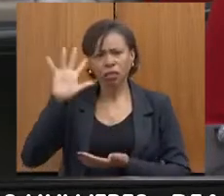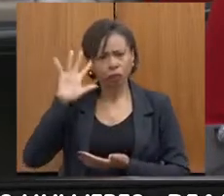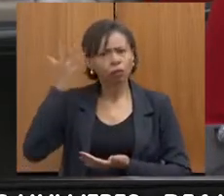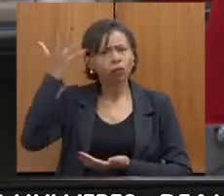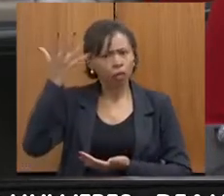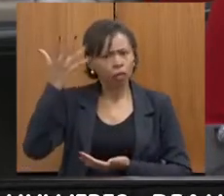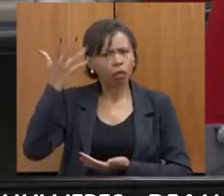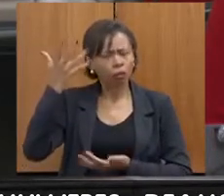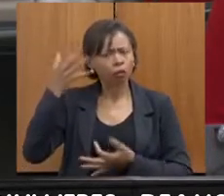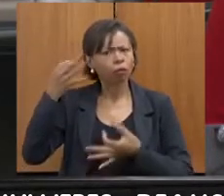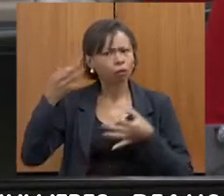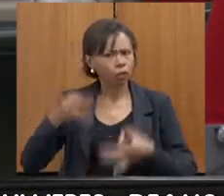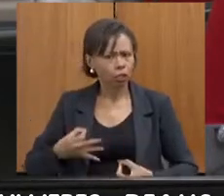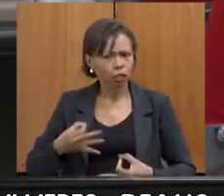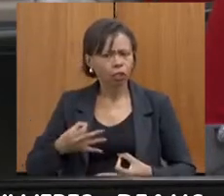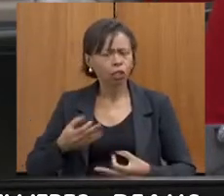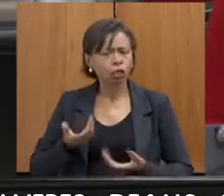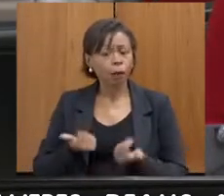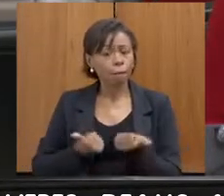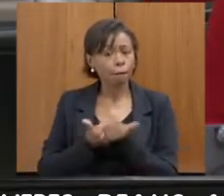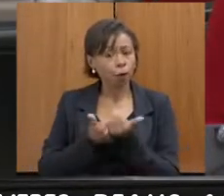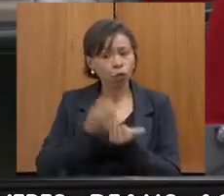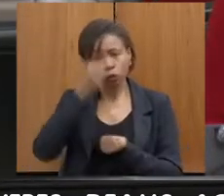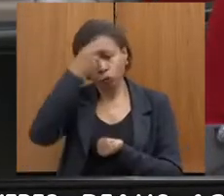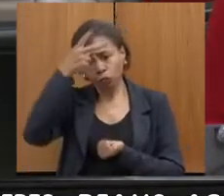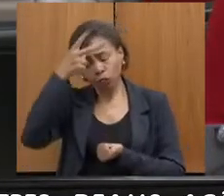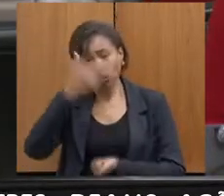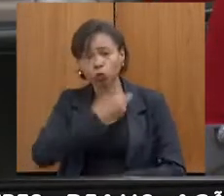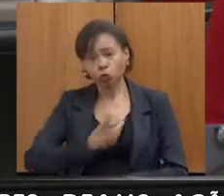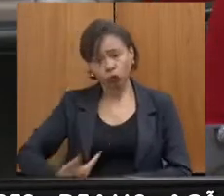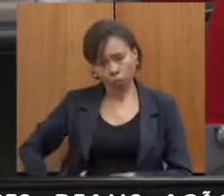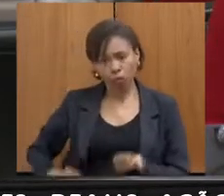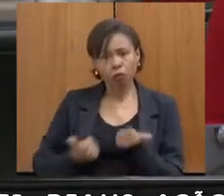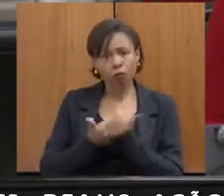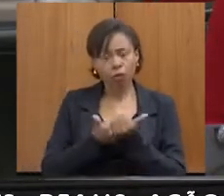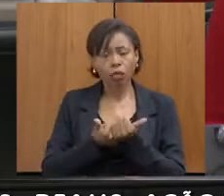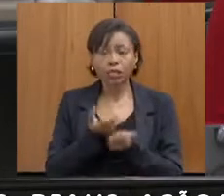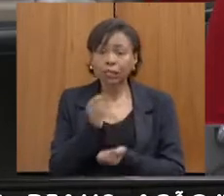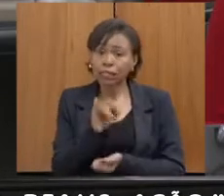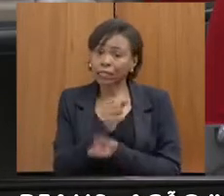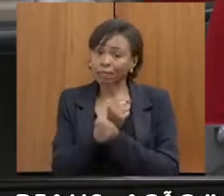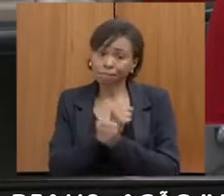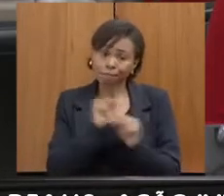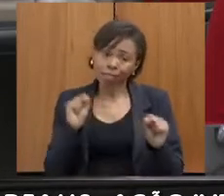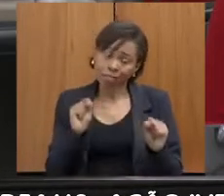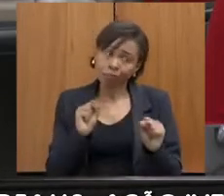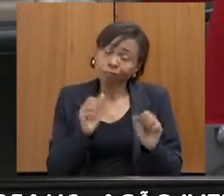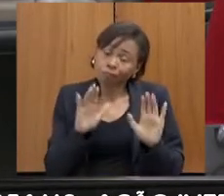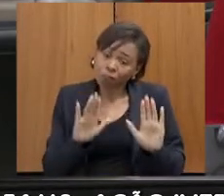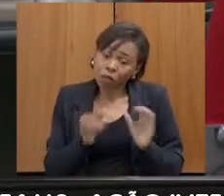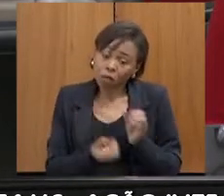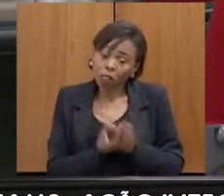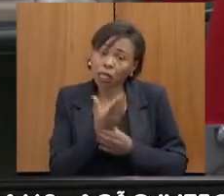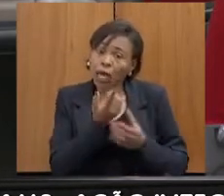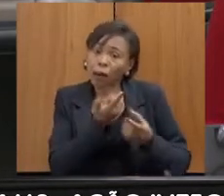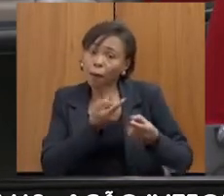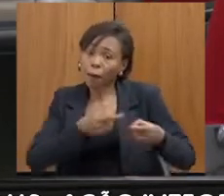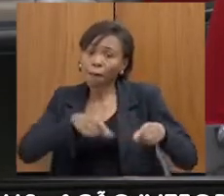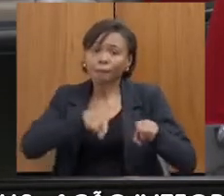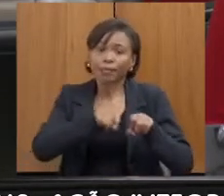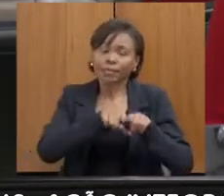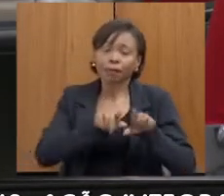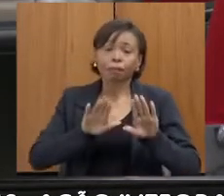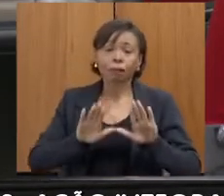em apoio de municípios e estados. Não sendo possível, é sempre criar parceria, mas a melhoria da estrutura